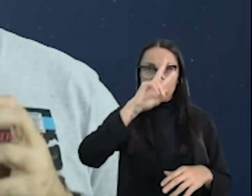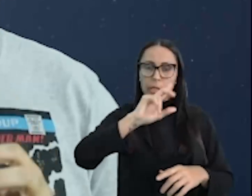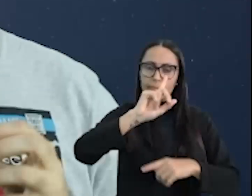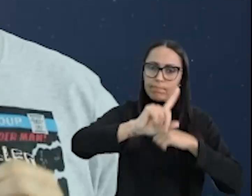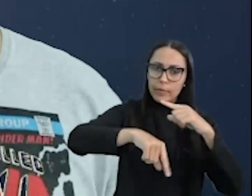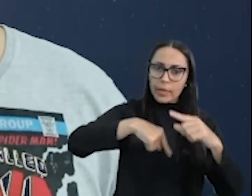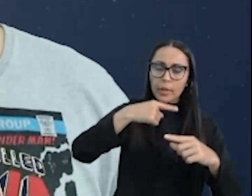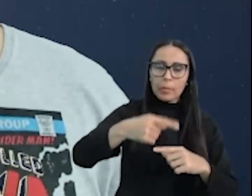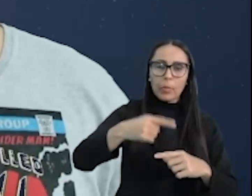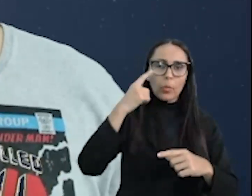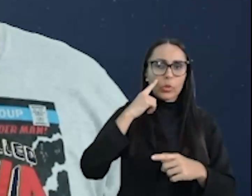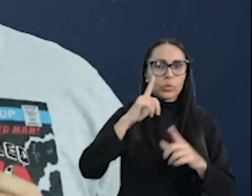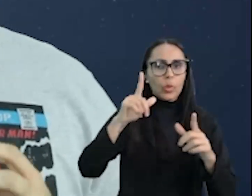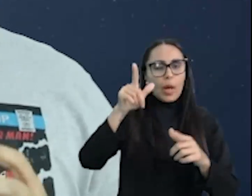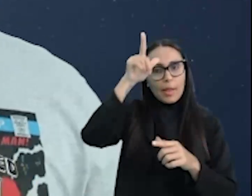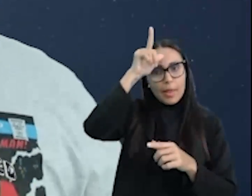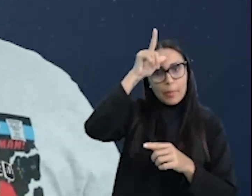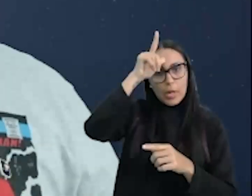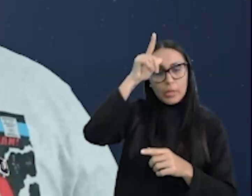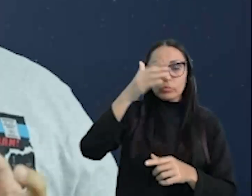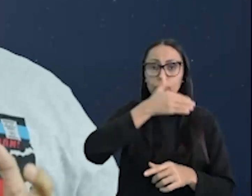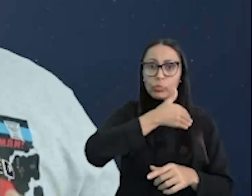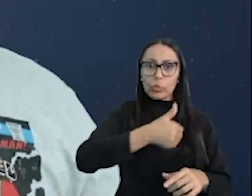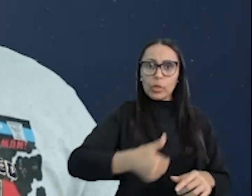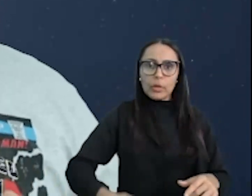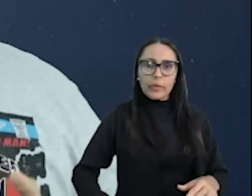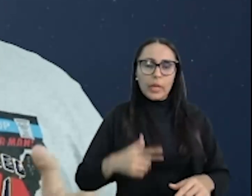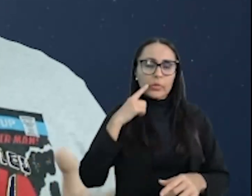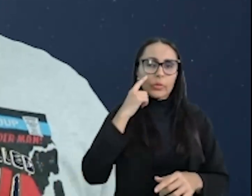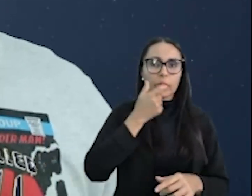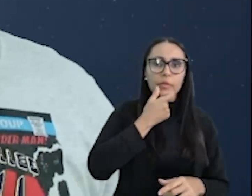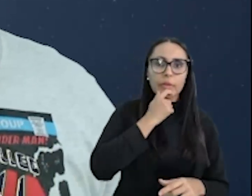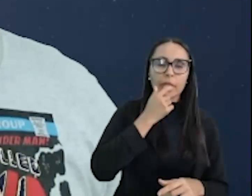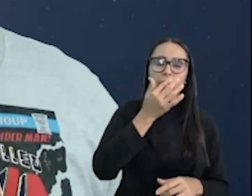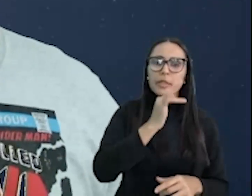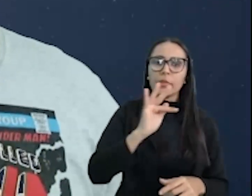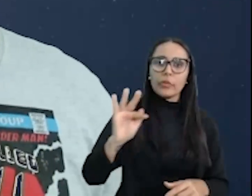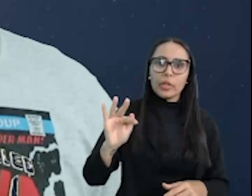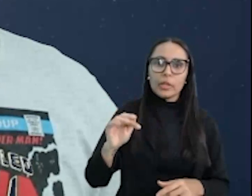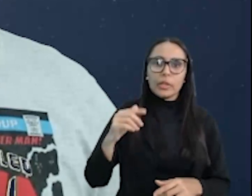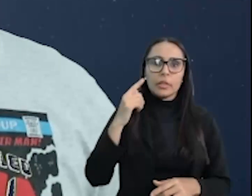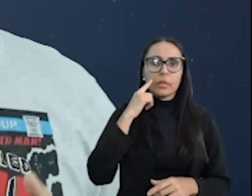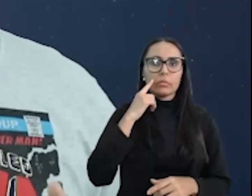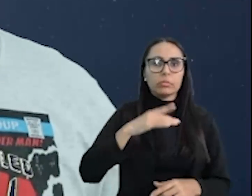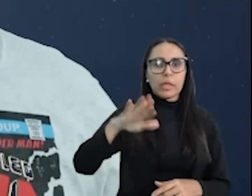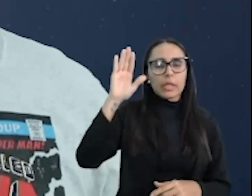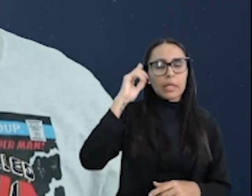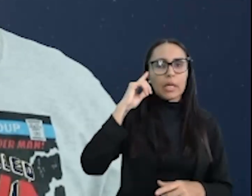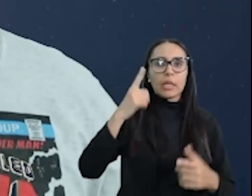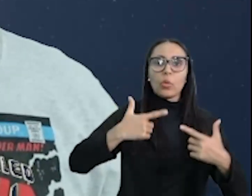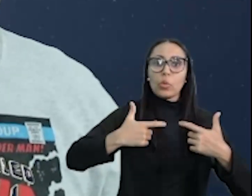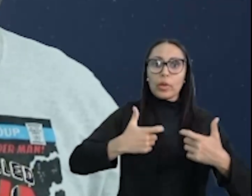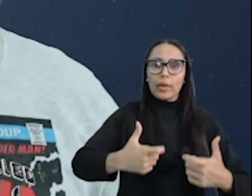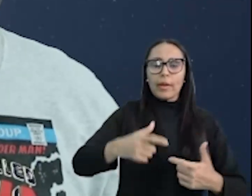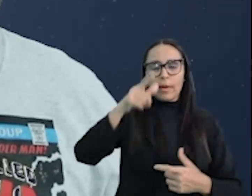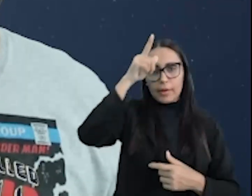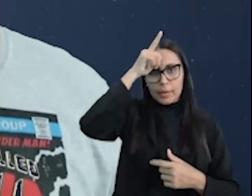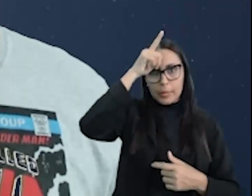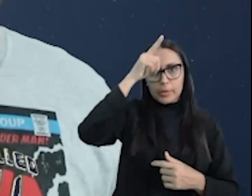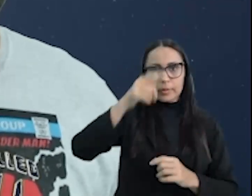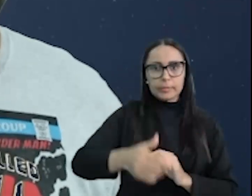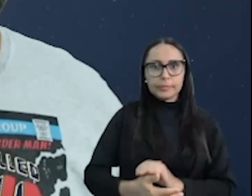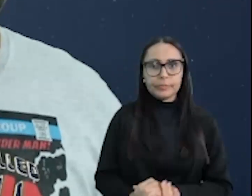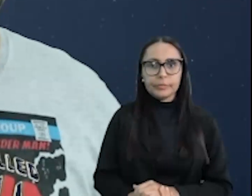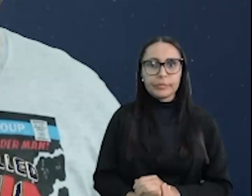do ataque alemão, os governos da Inglaterra e da França declararam guerra à Alemanha.